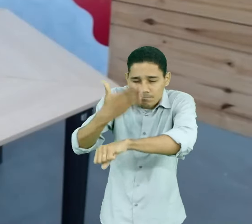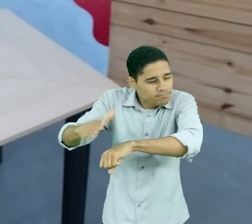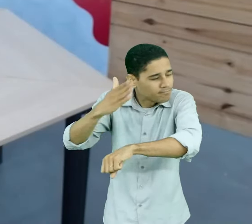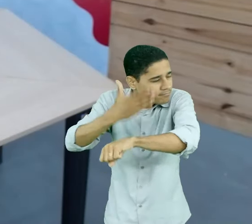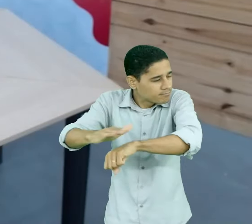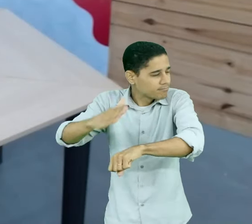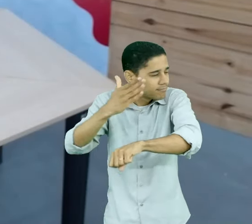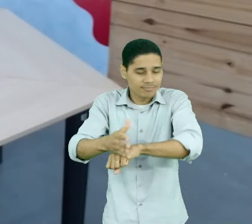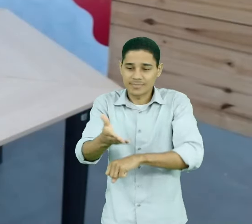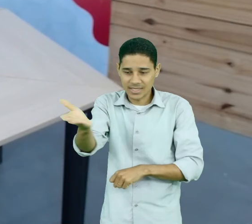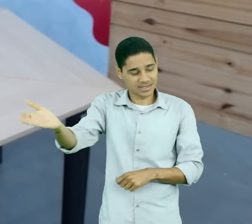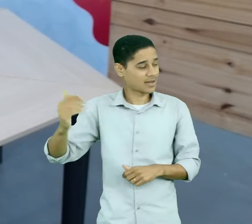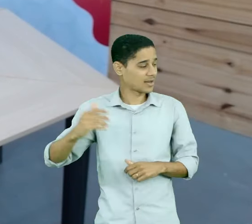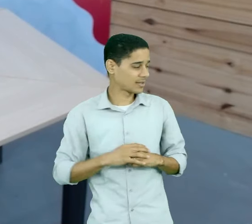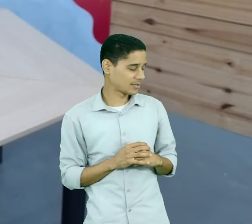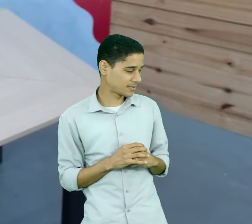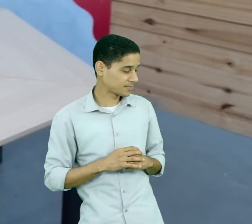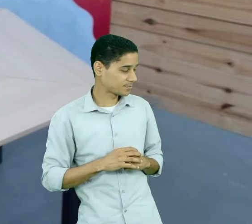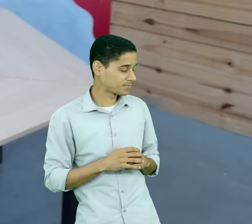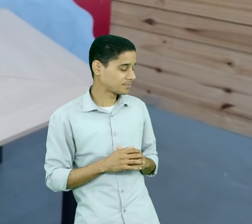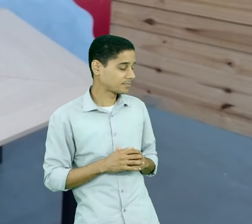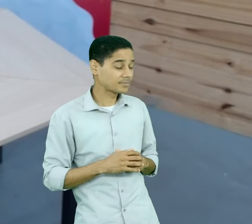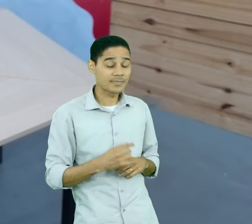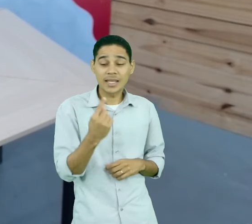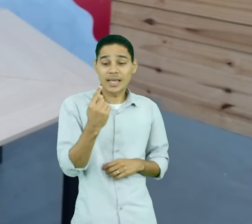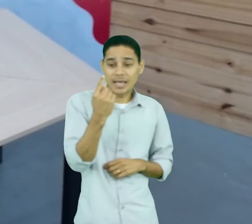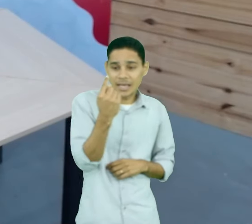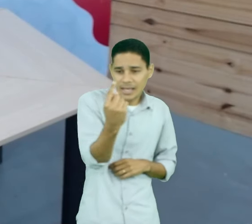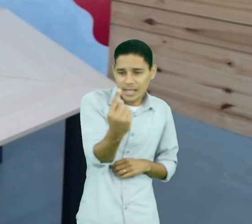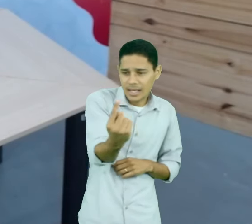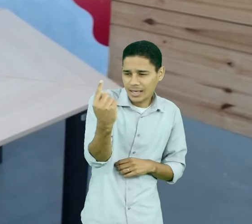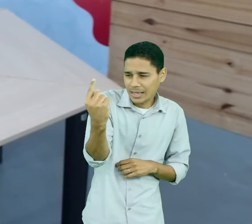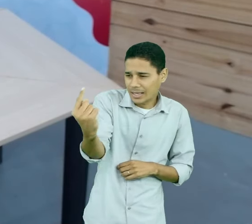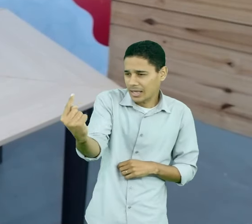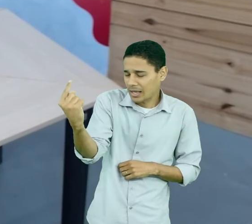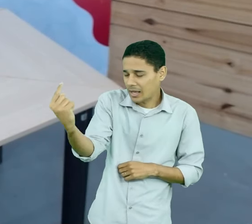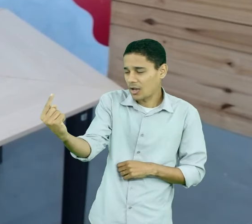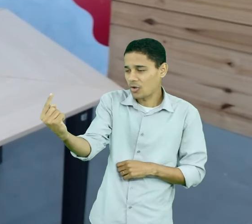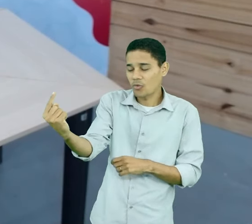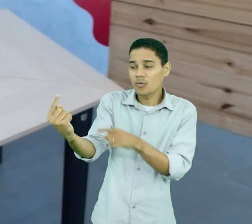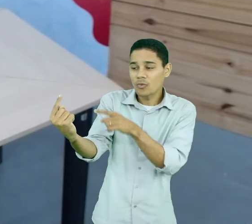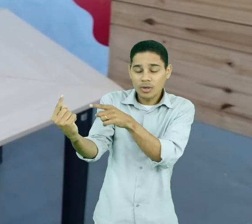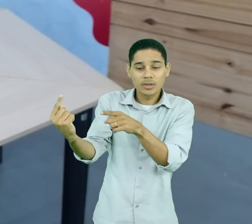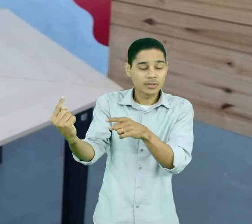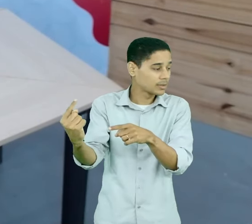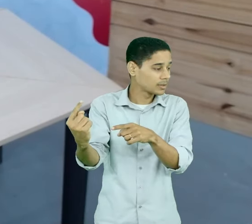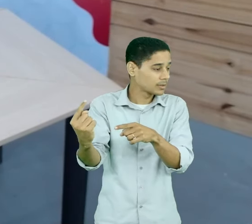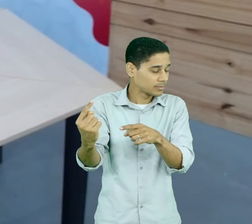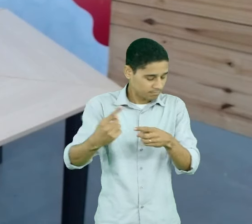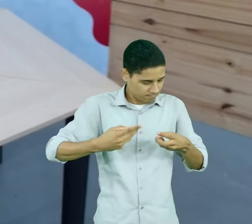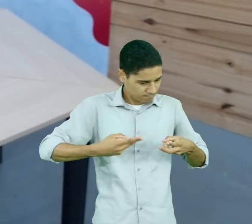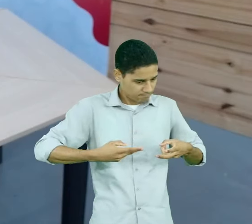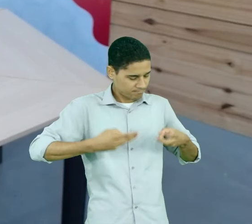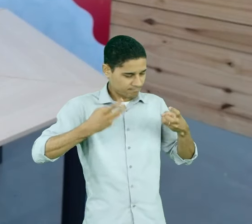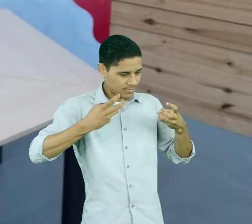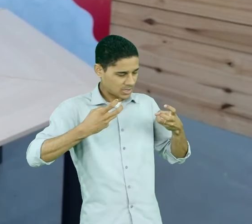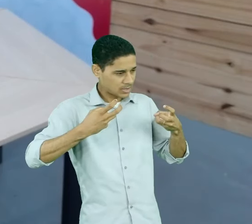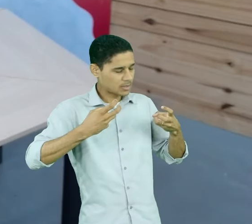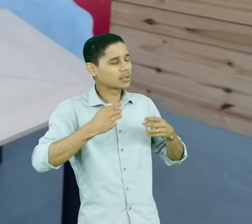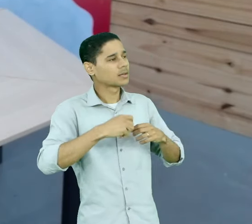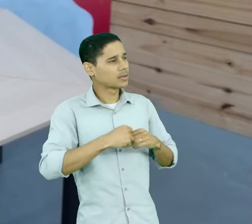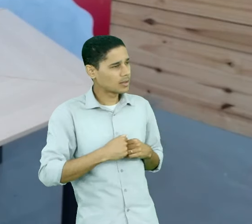fazer com que cada pessoa, cada indivíduo, perceba quais são as